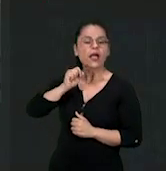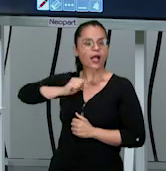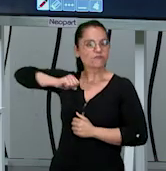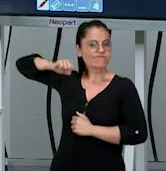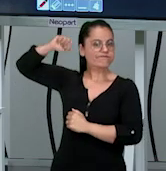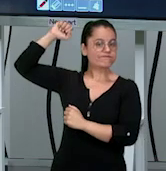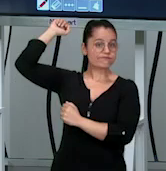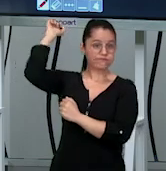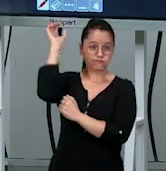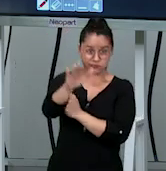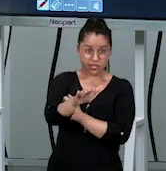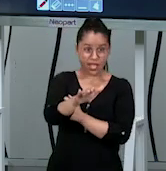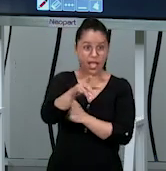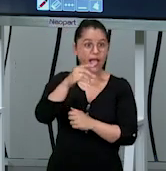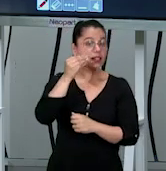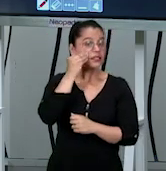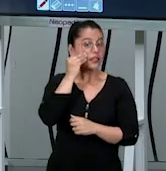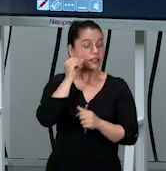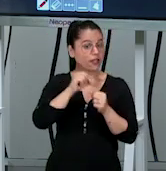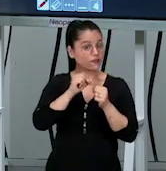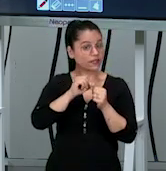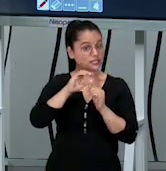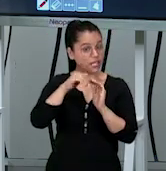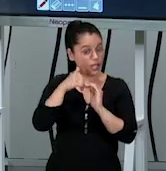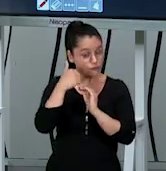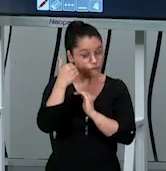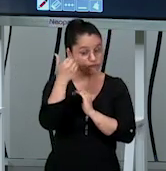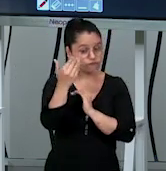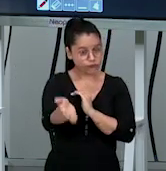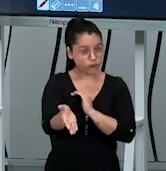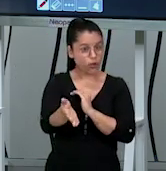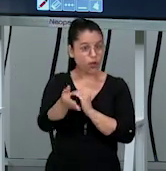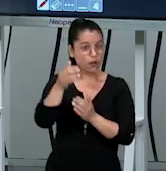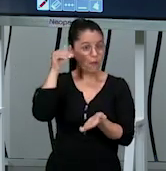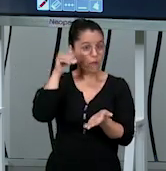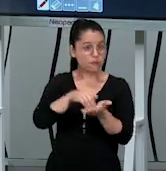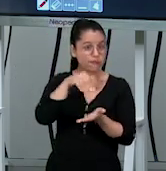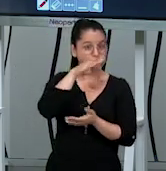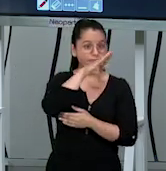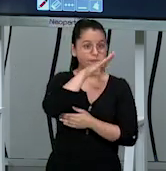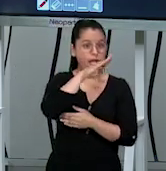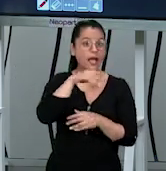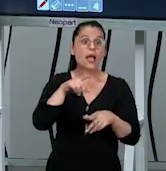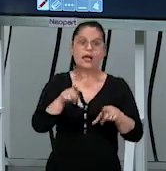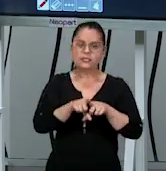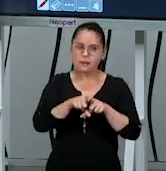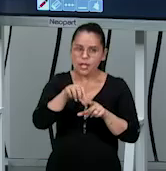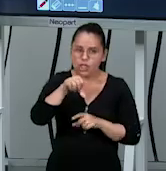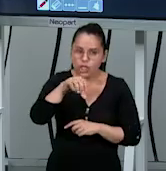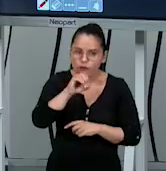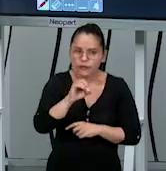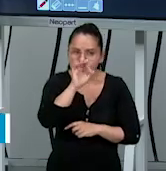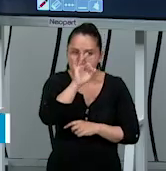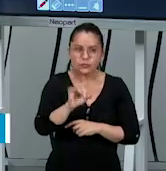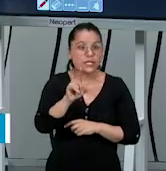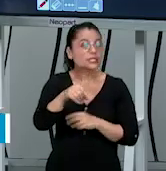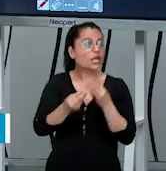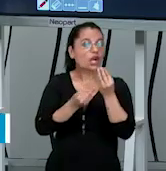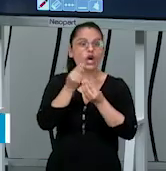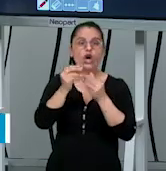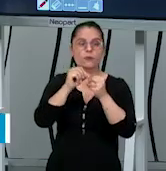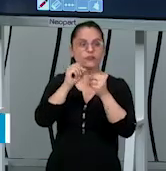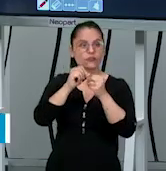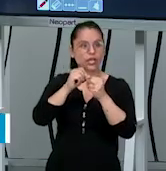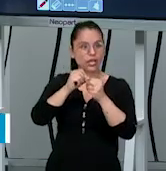Ataque é você tentar fazer a bola cair lá na quadra do seu adversário. Ok? Também 90% dos ataques são feitos como?